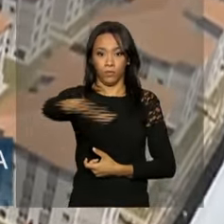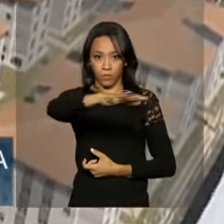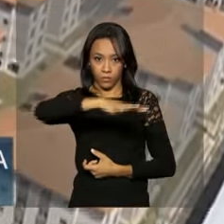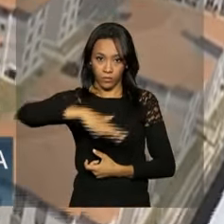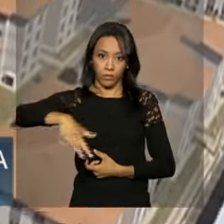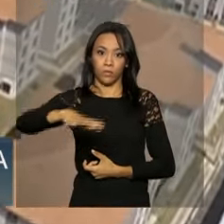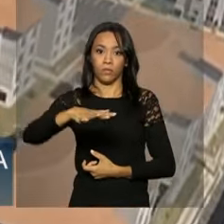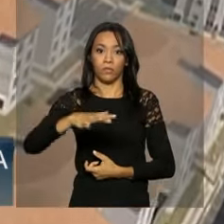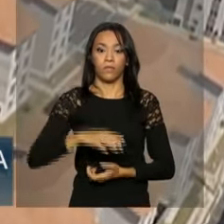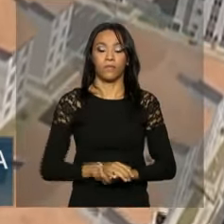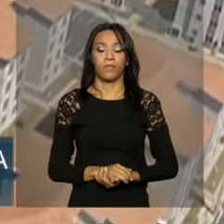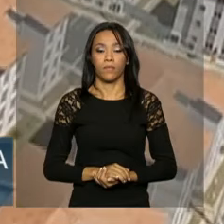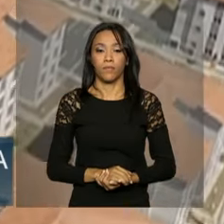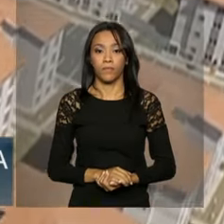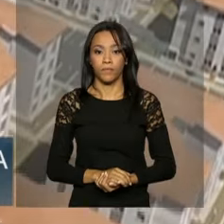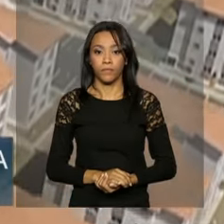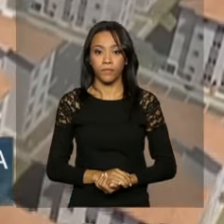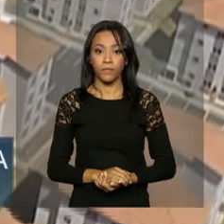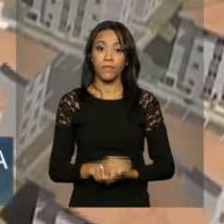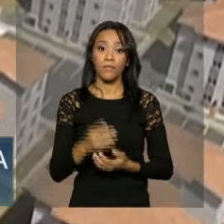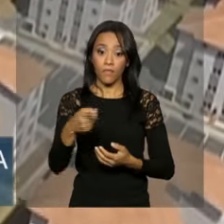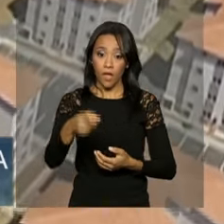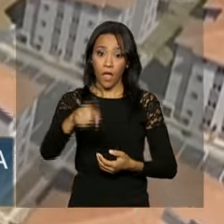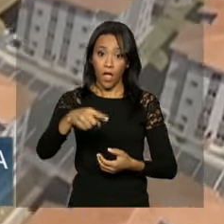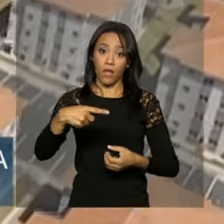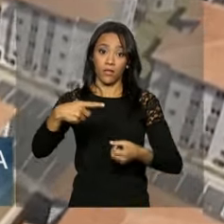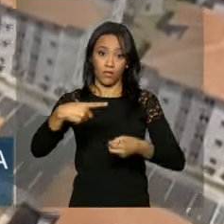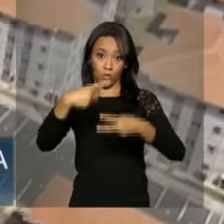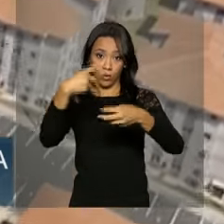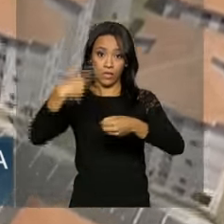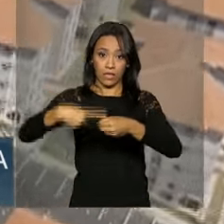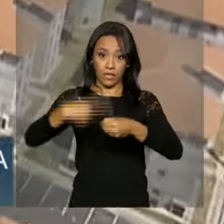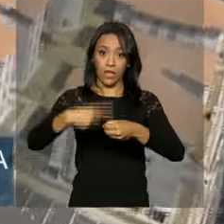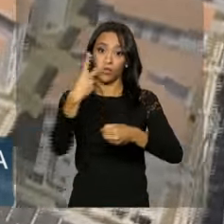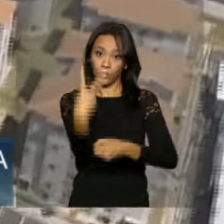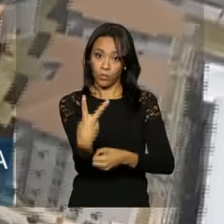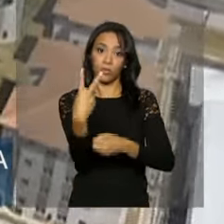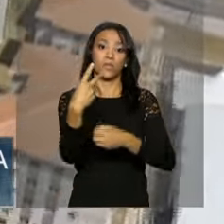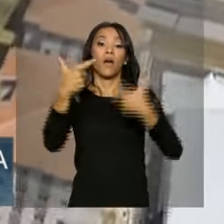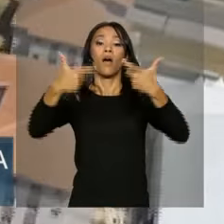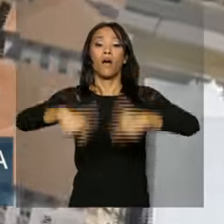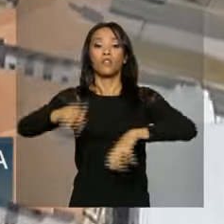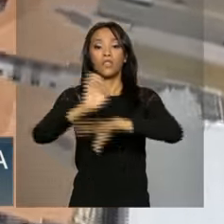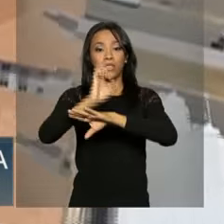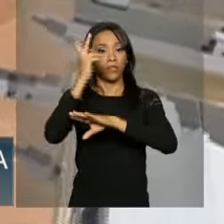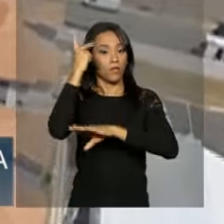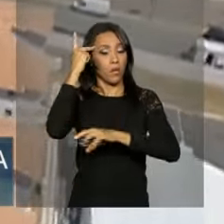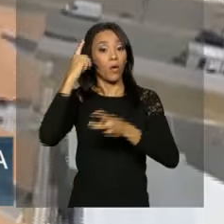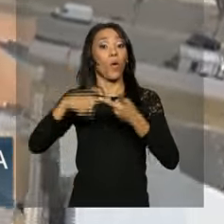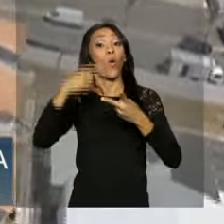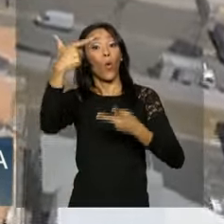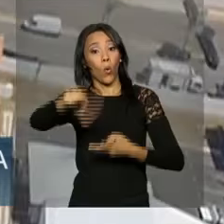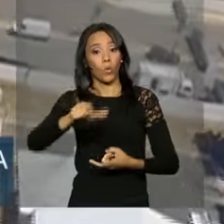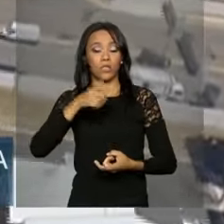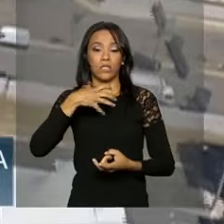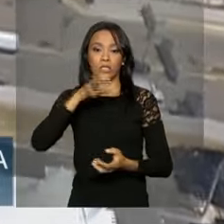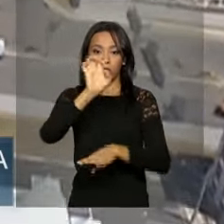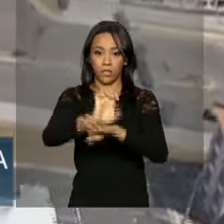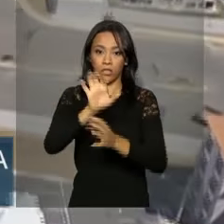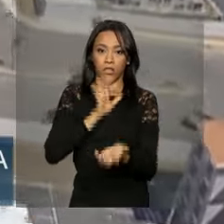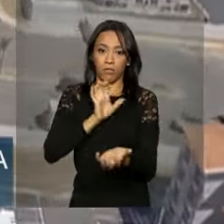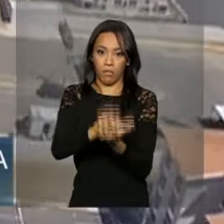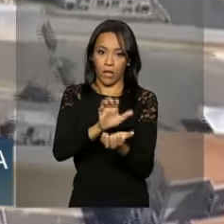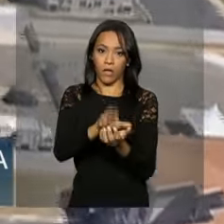Itu 1 e 2. As cidades de São Paulo são essas. Na Bahia, Camaçari, são 1